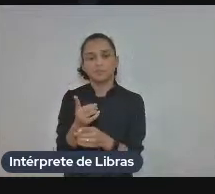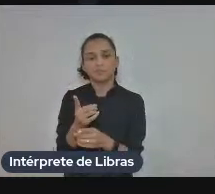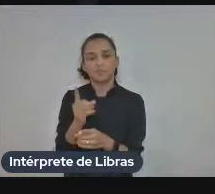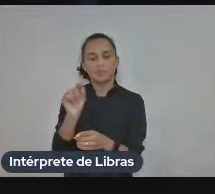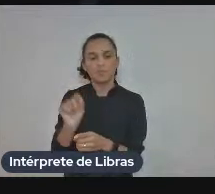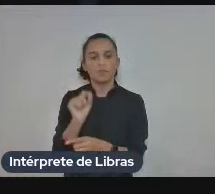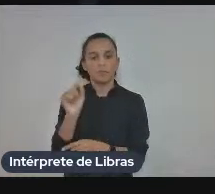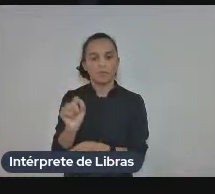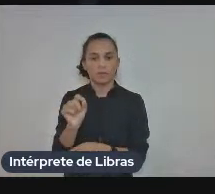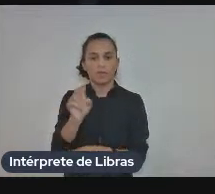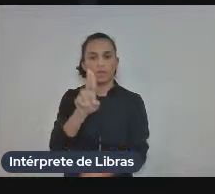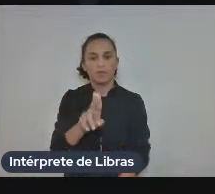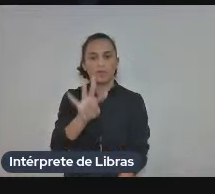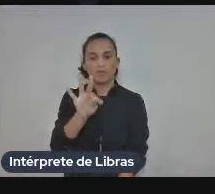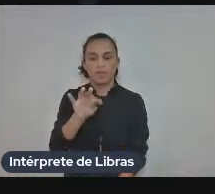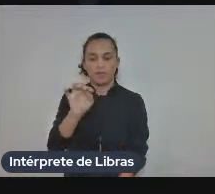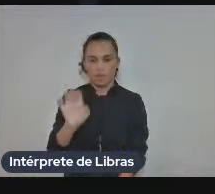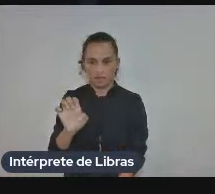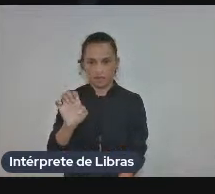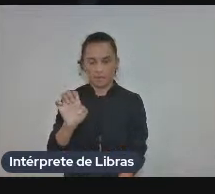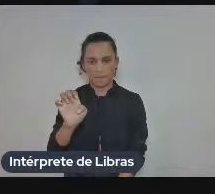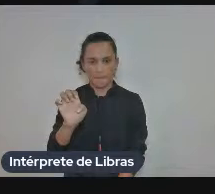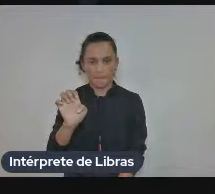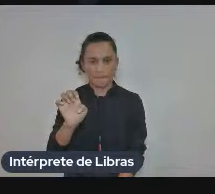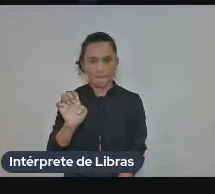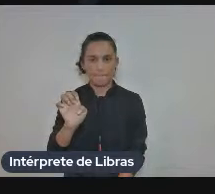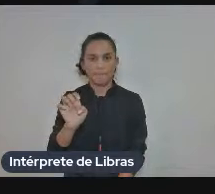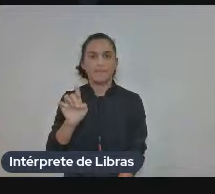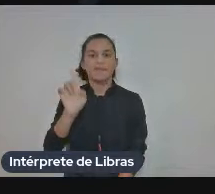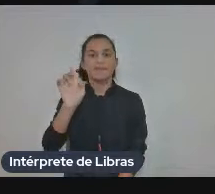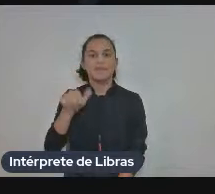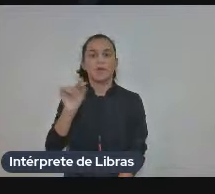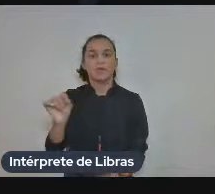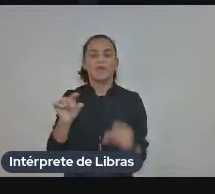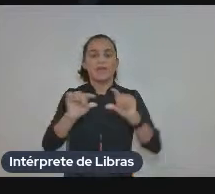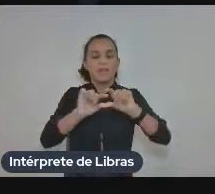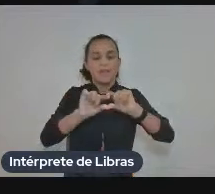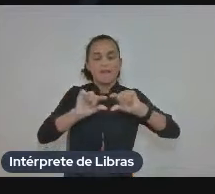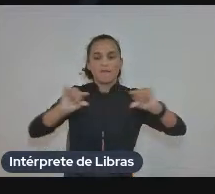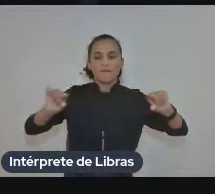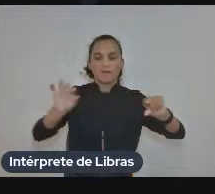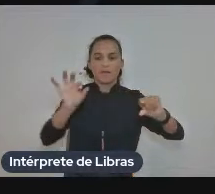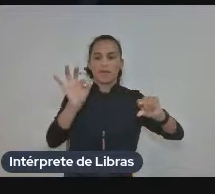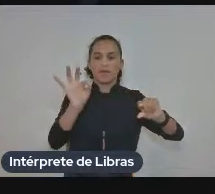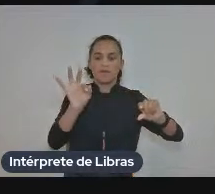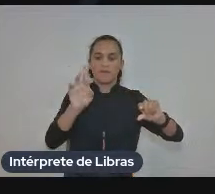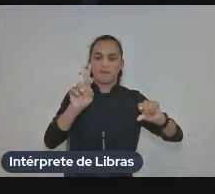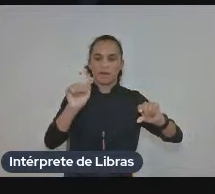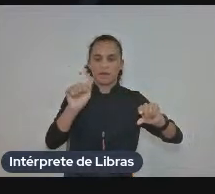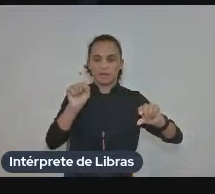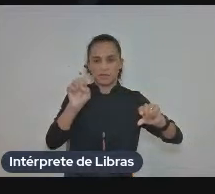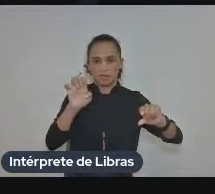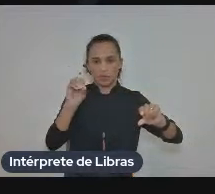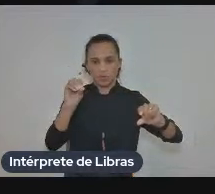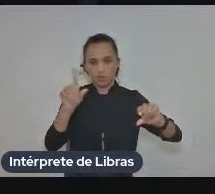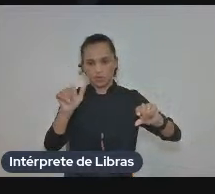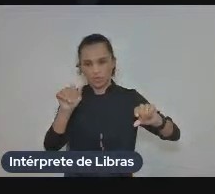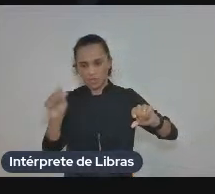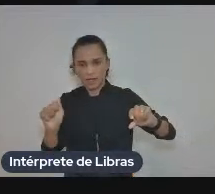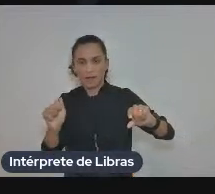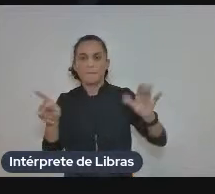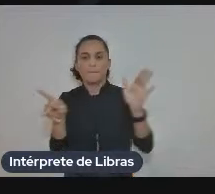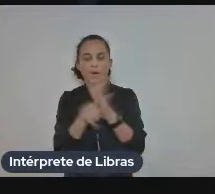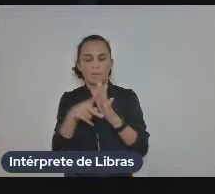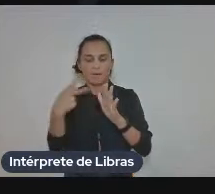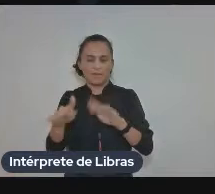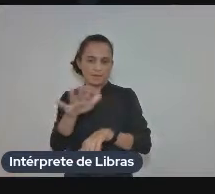UTEs que são as frazerias específicas da área que elas contêm termos